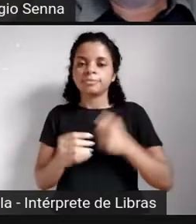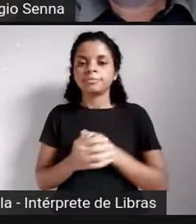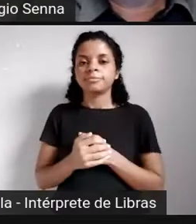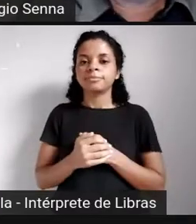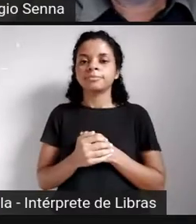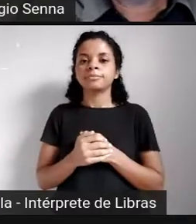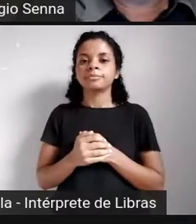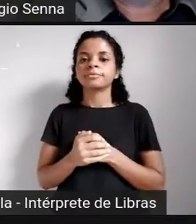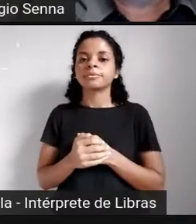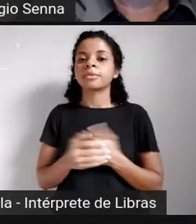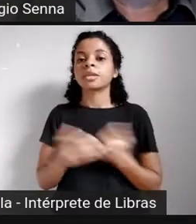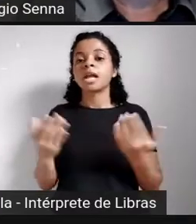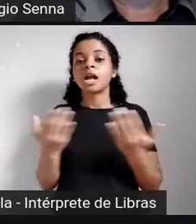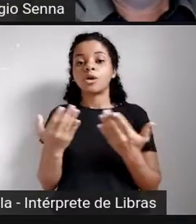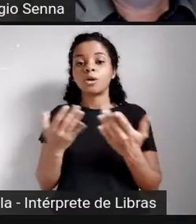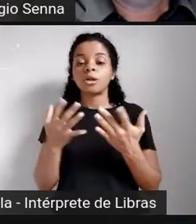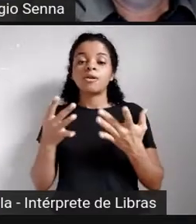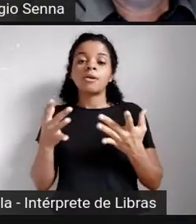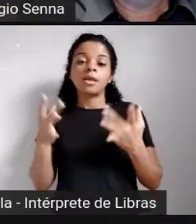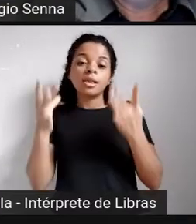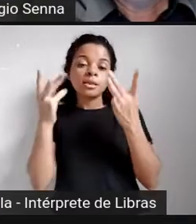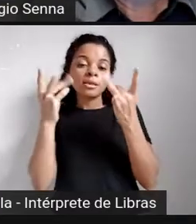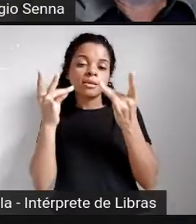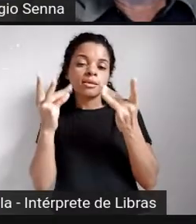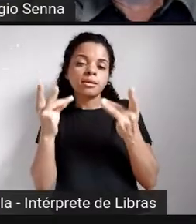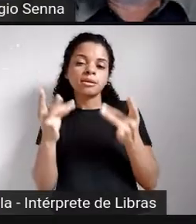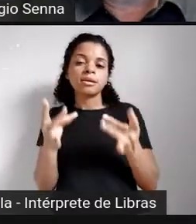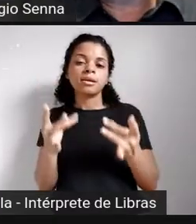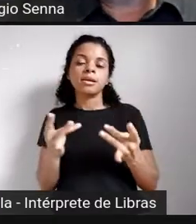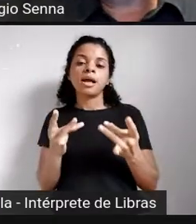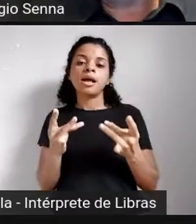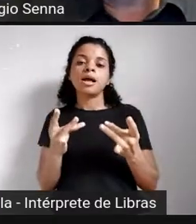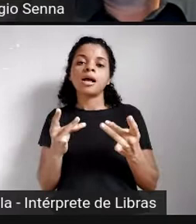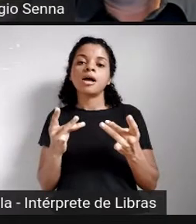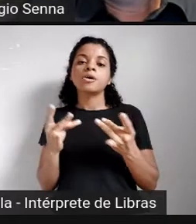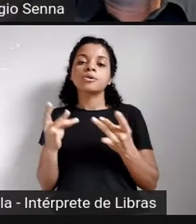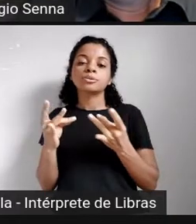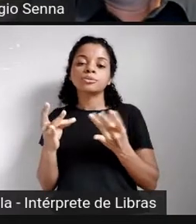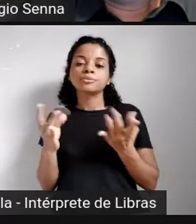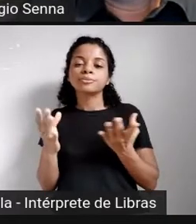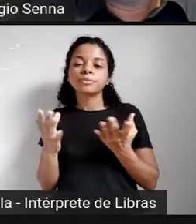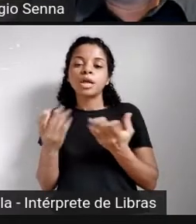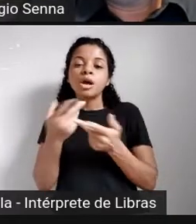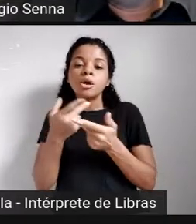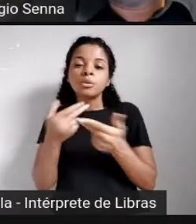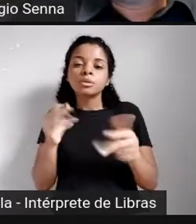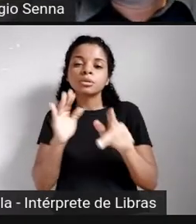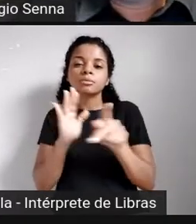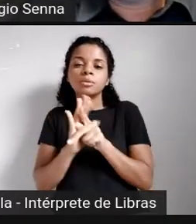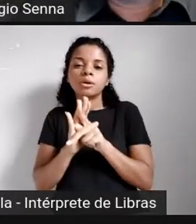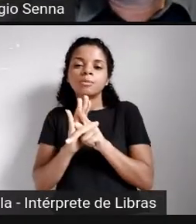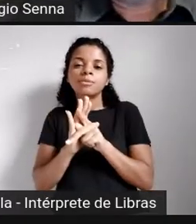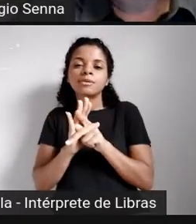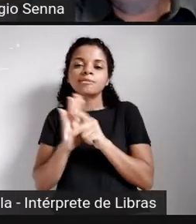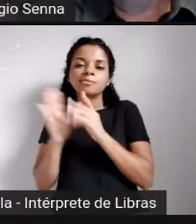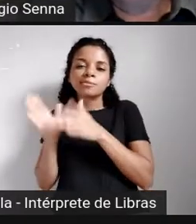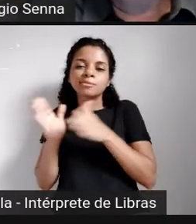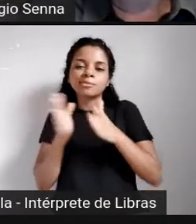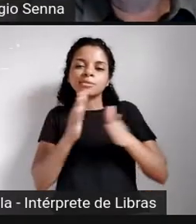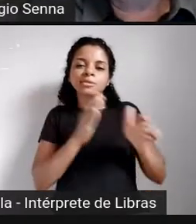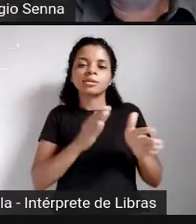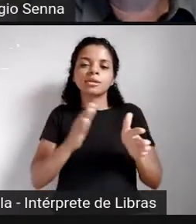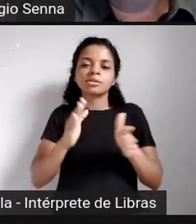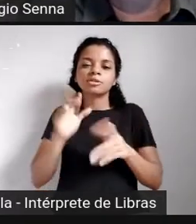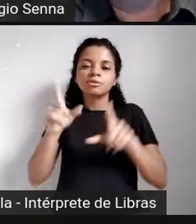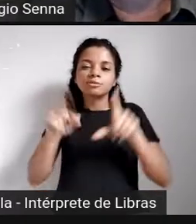principais elementos do processo decisório humano que não está previsto, que não existe